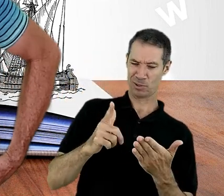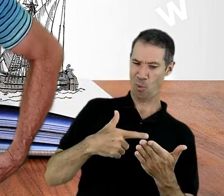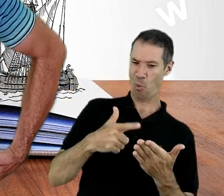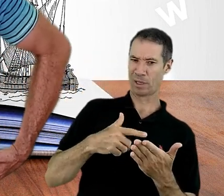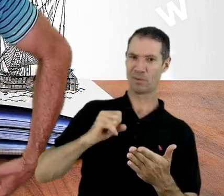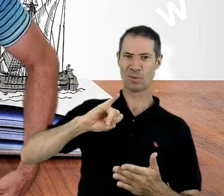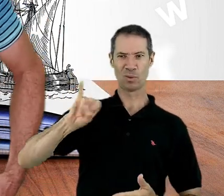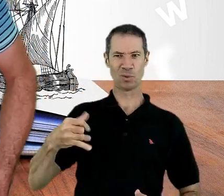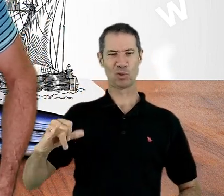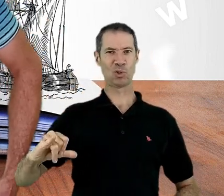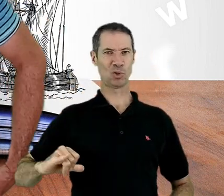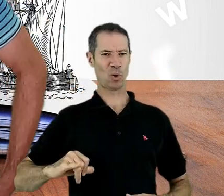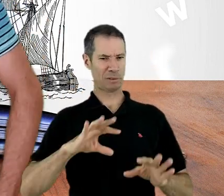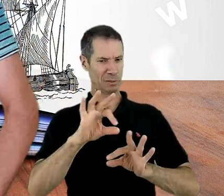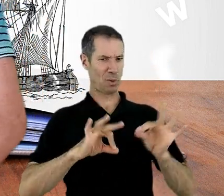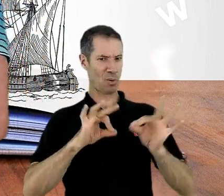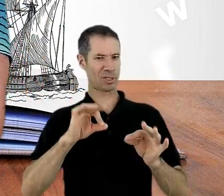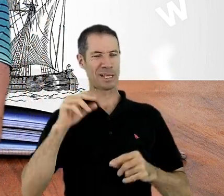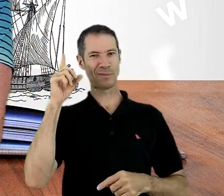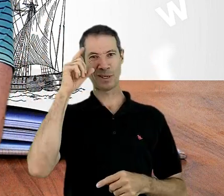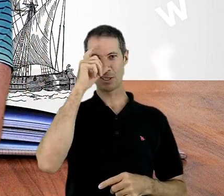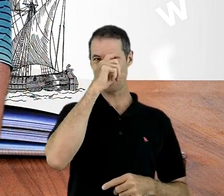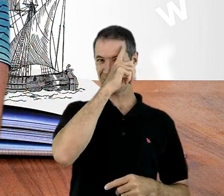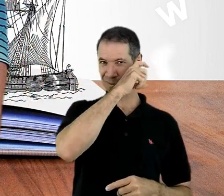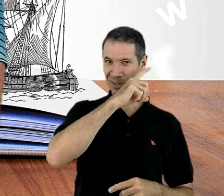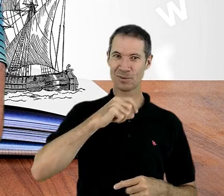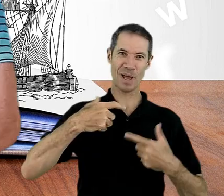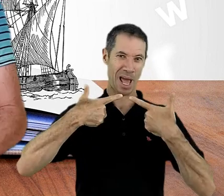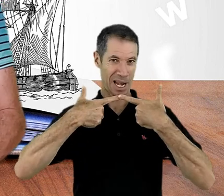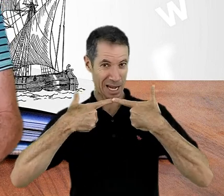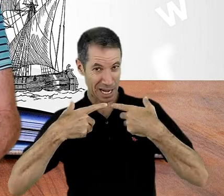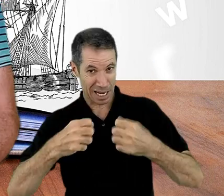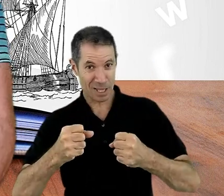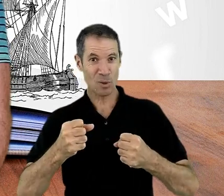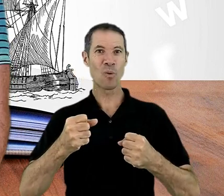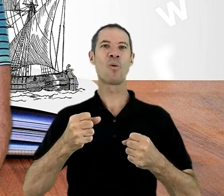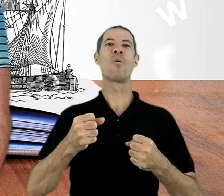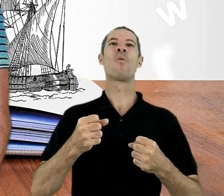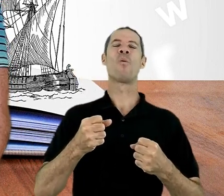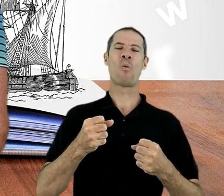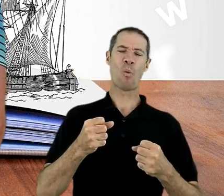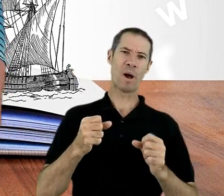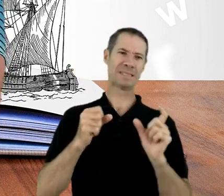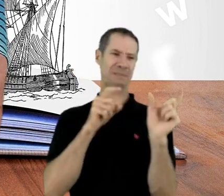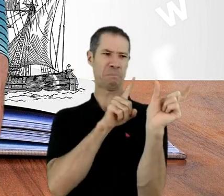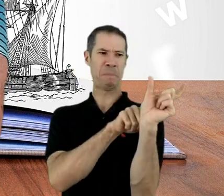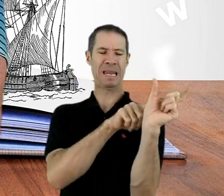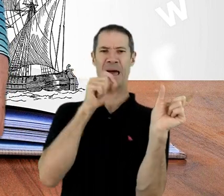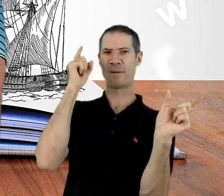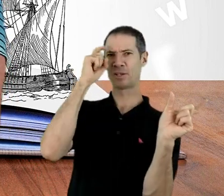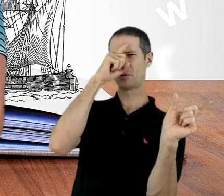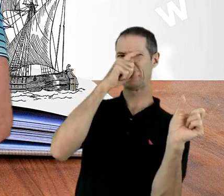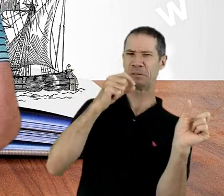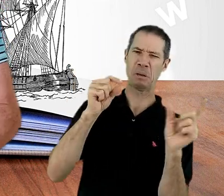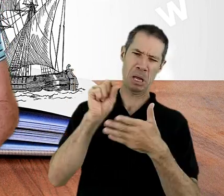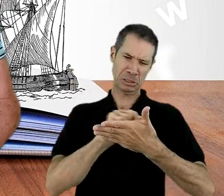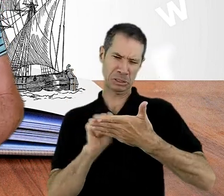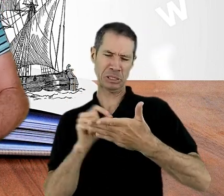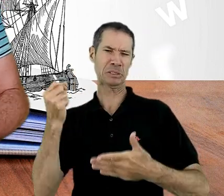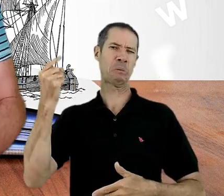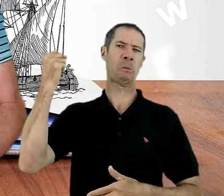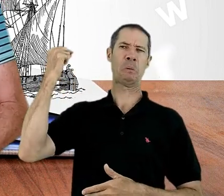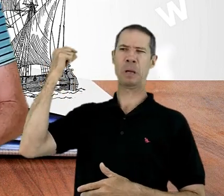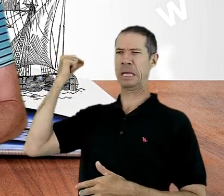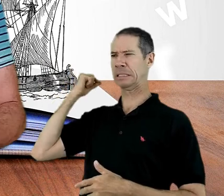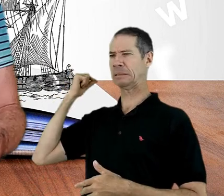projeto não foi tão fácil. Então, essa língua, como é uma língua assim arcaica, foi escrita há muito tempo, e você